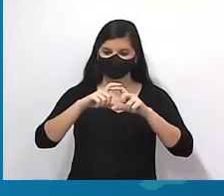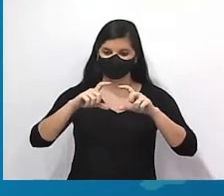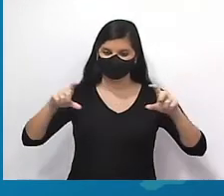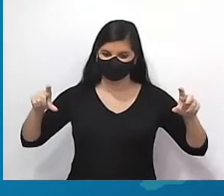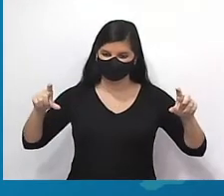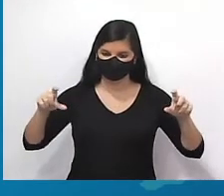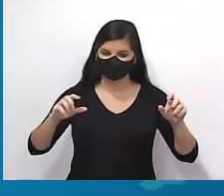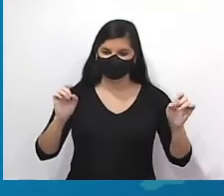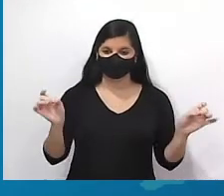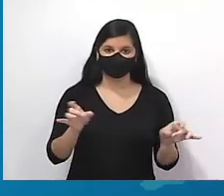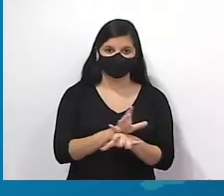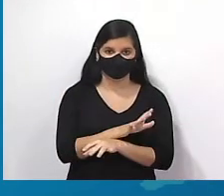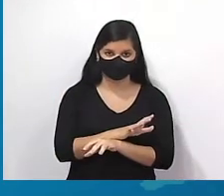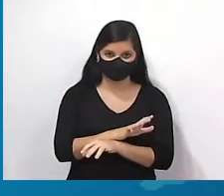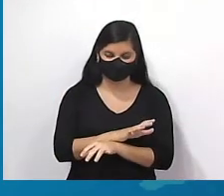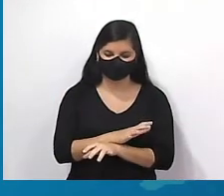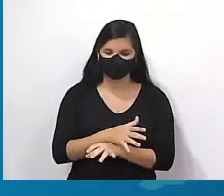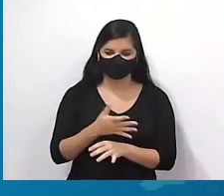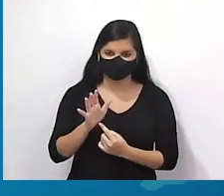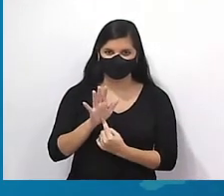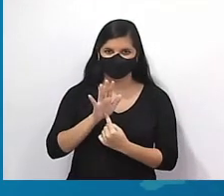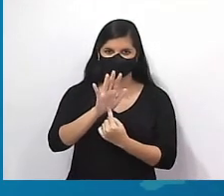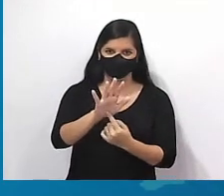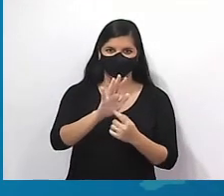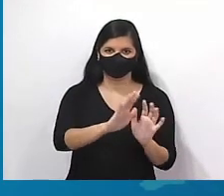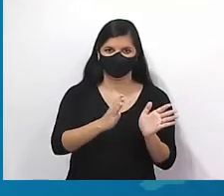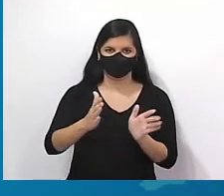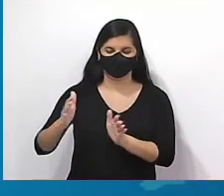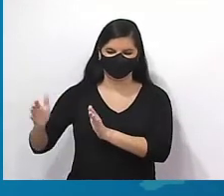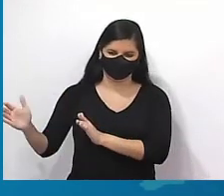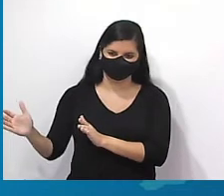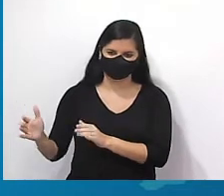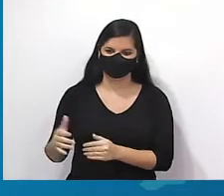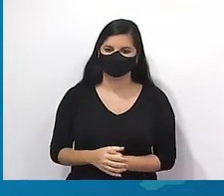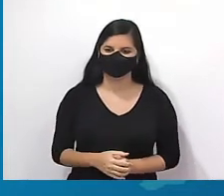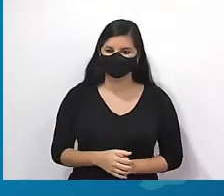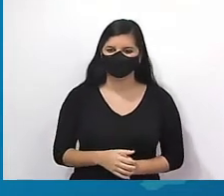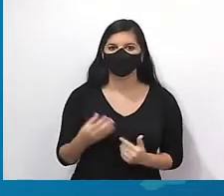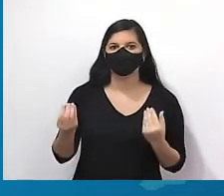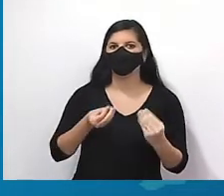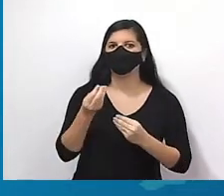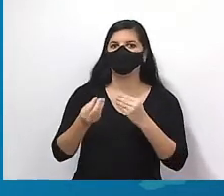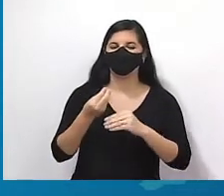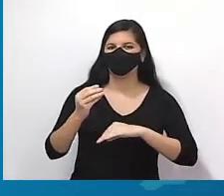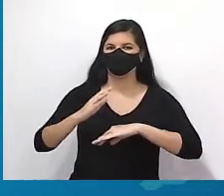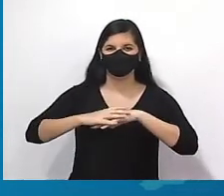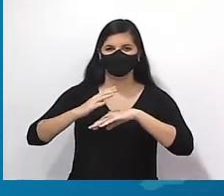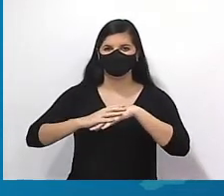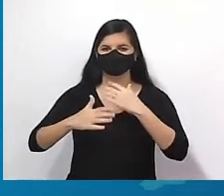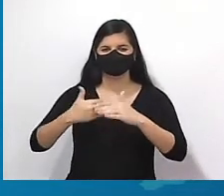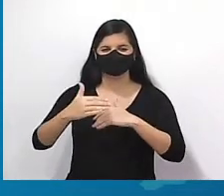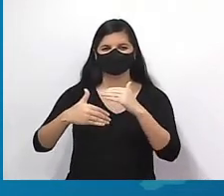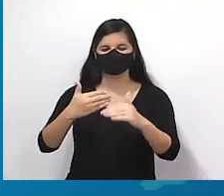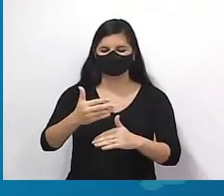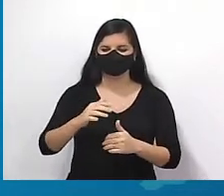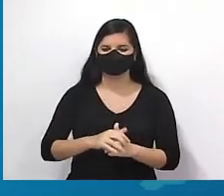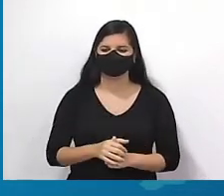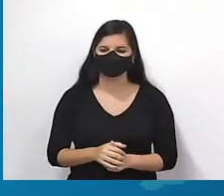Terminou a sequência, eu vou mostrar a vocês na ordem já o fluxograma. Como foi que nós fizemos todo esse processo